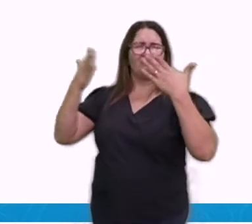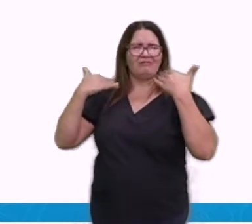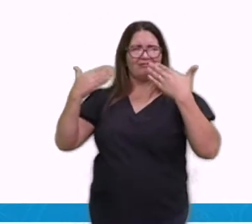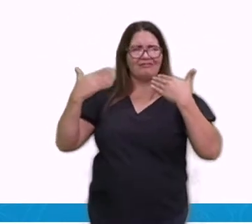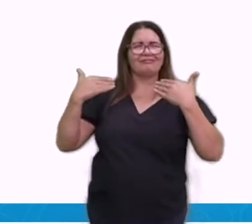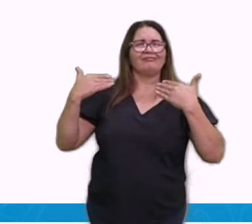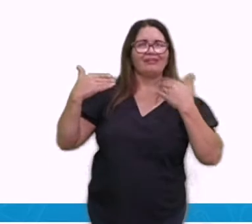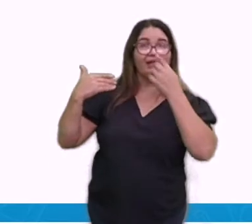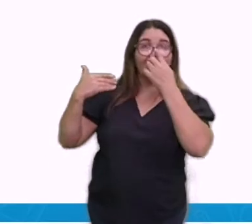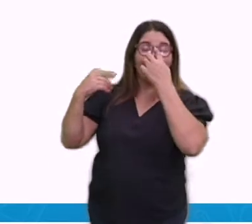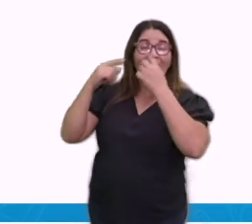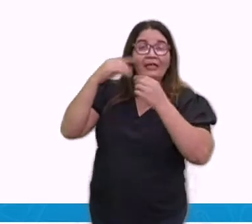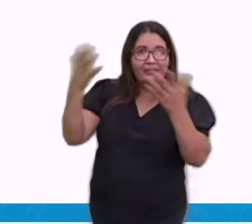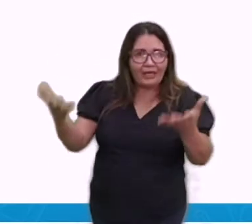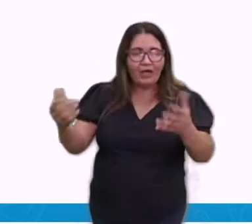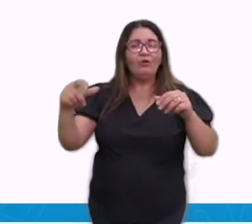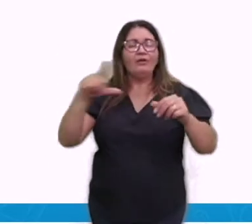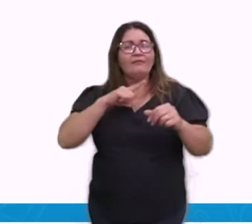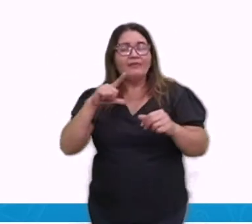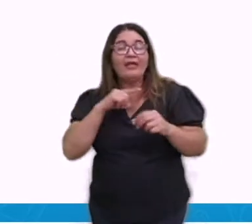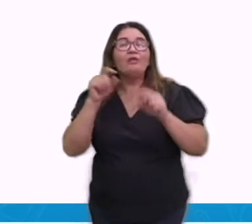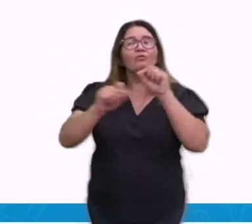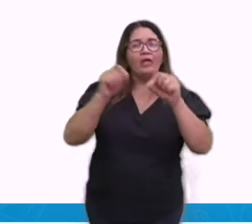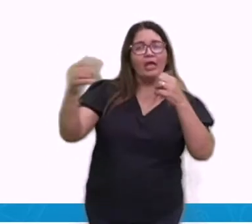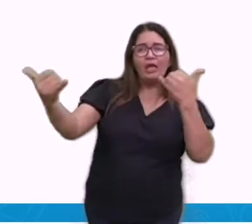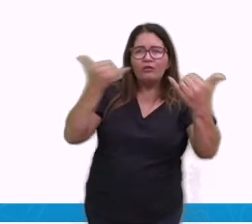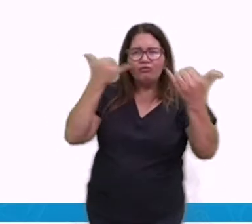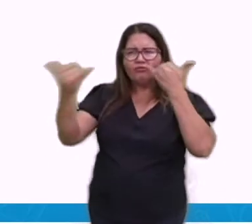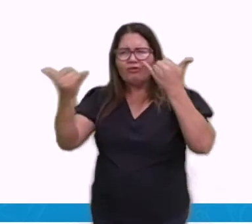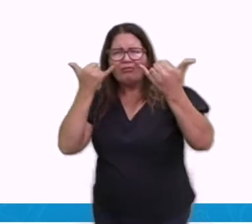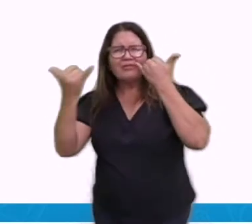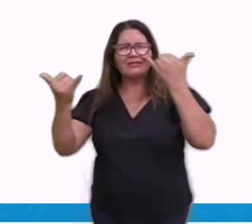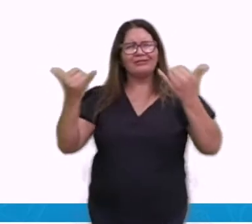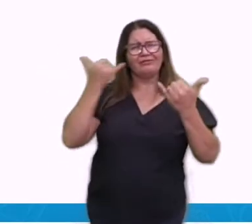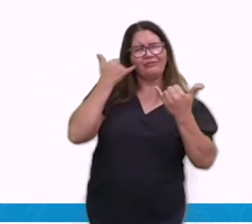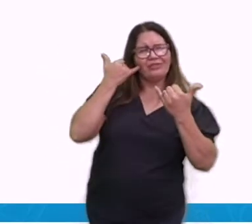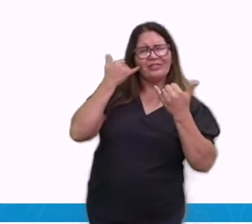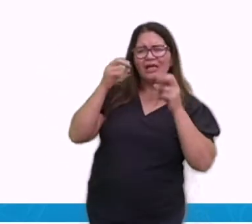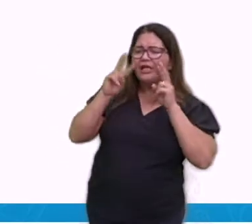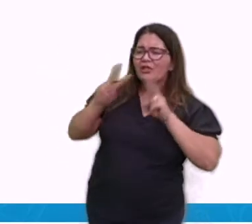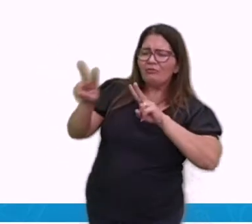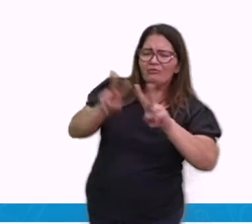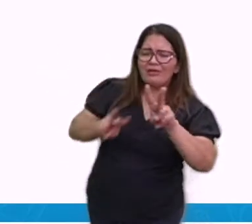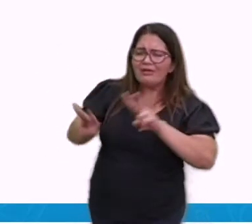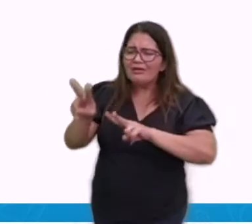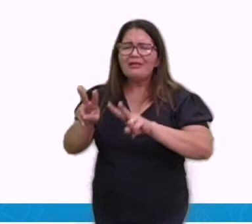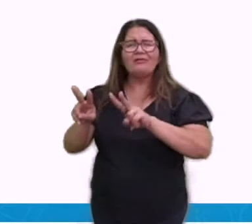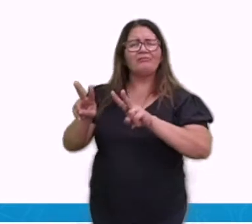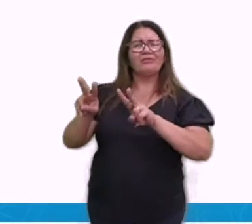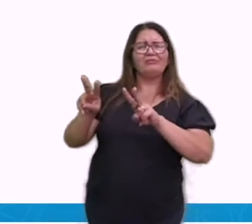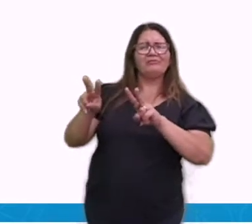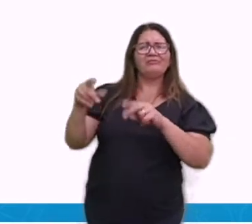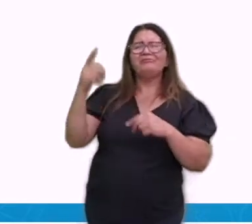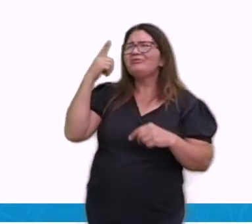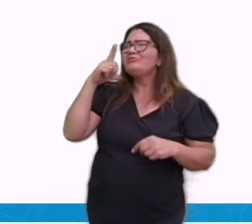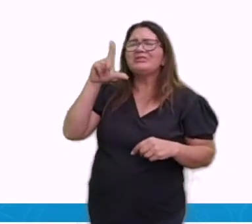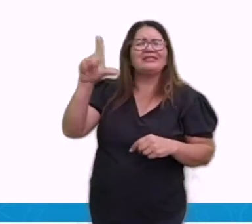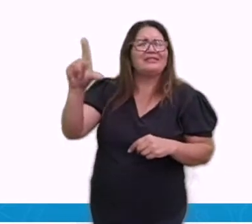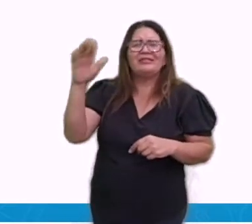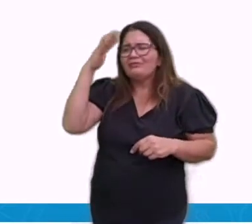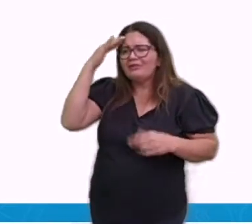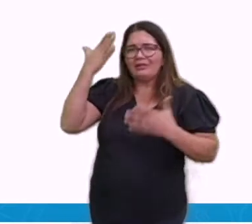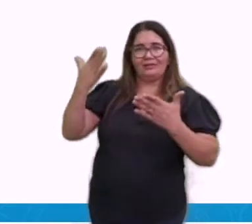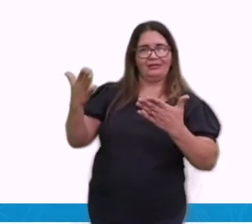tem ali, ó, algumas informações, eu li, não entendi direito. Aí eu vou analisar. Então o clima equatorial a gente falou.